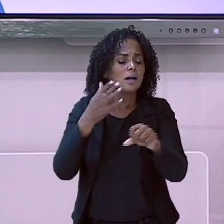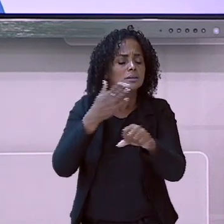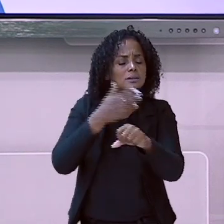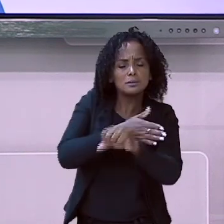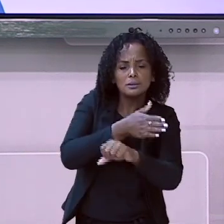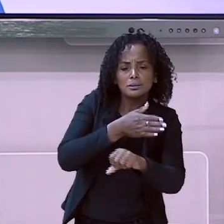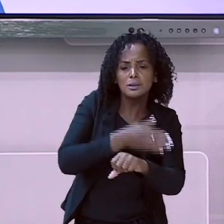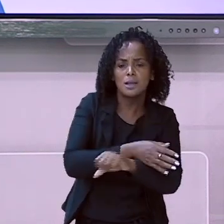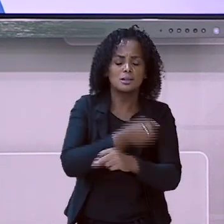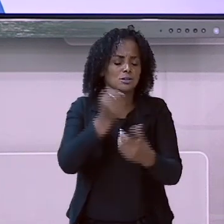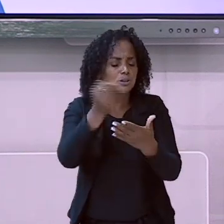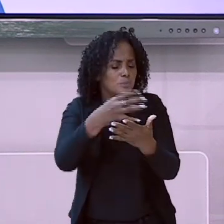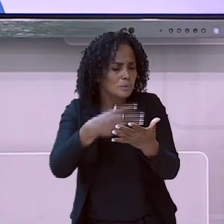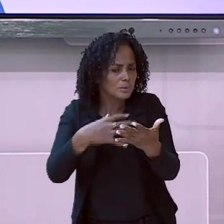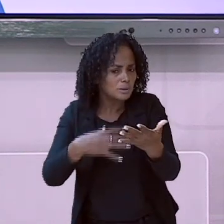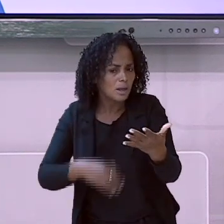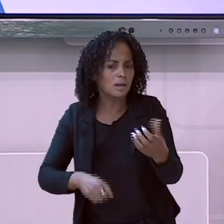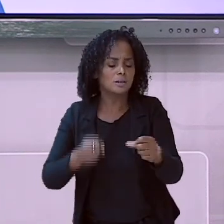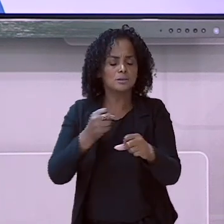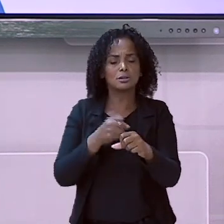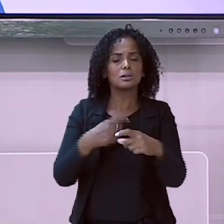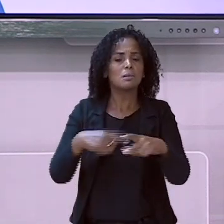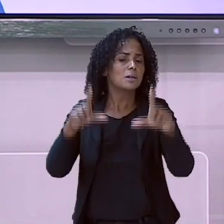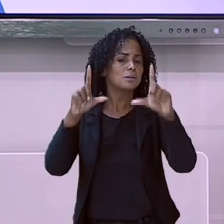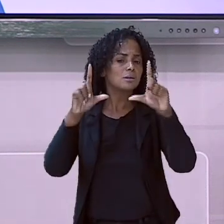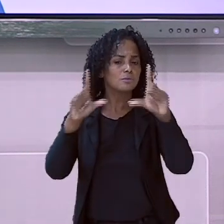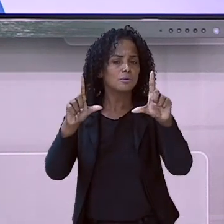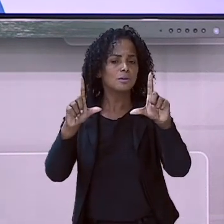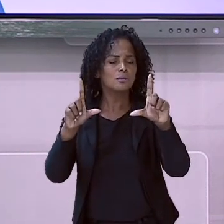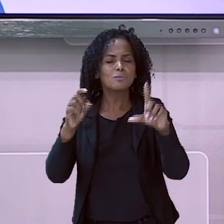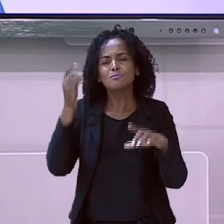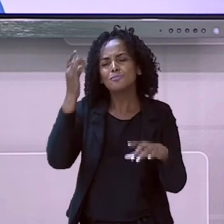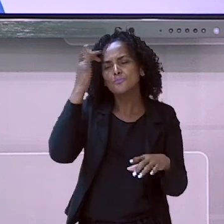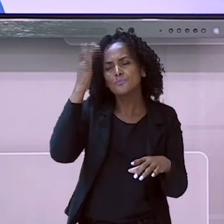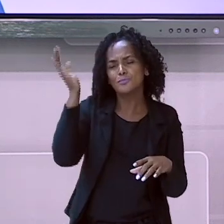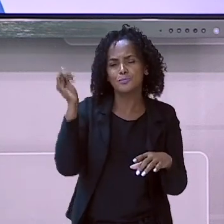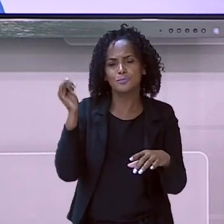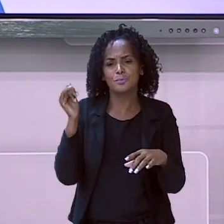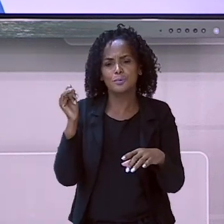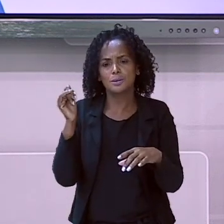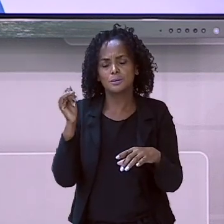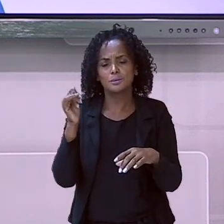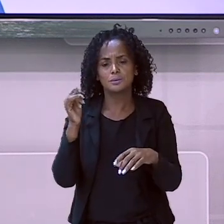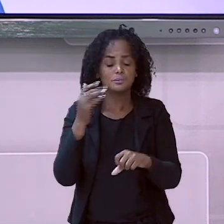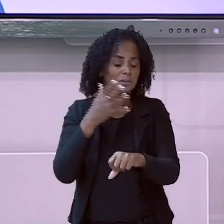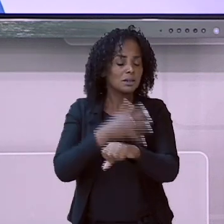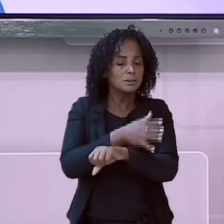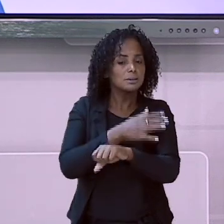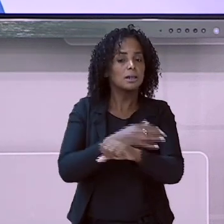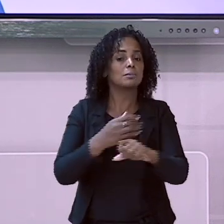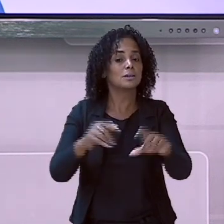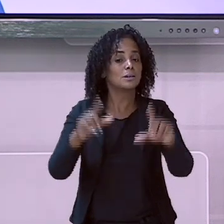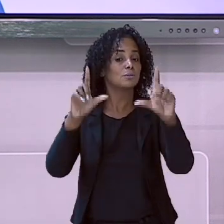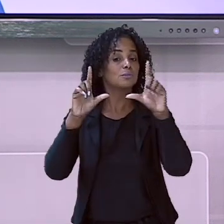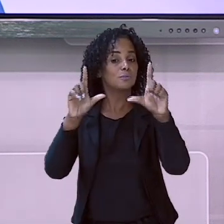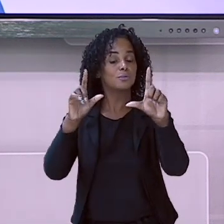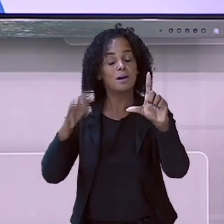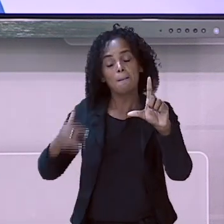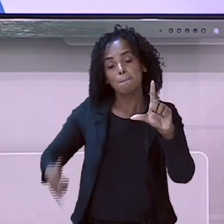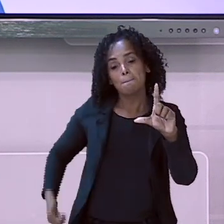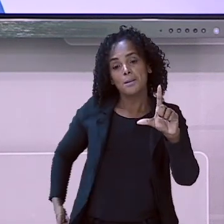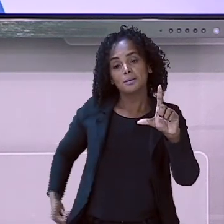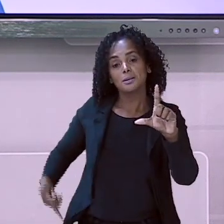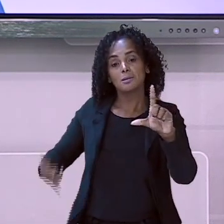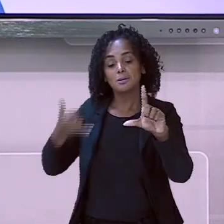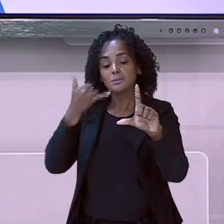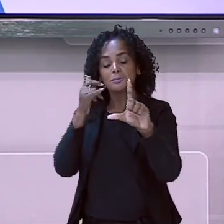Acesse as nossas atividades na plataforma. Muito fácil de acessar a plataforma. Você já sabe, não é? Aponte a